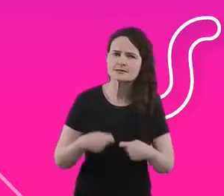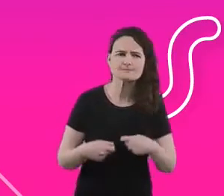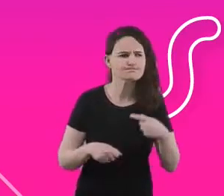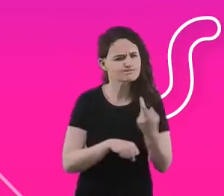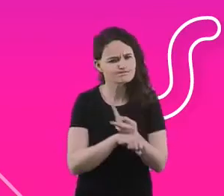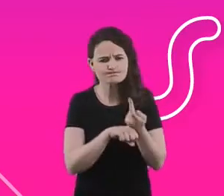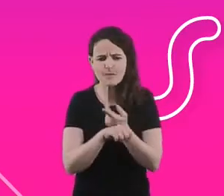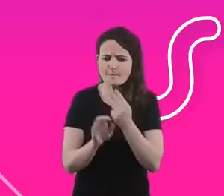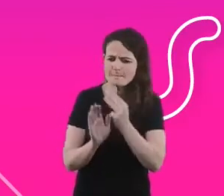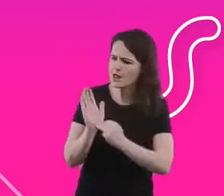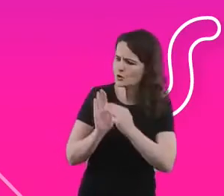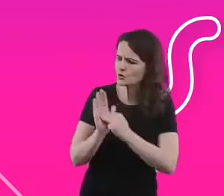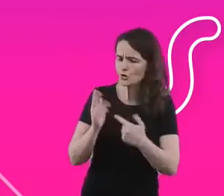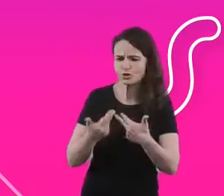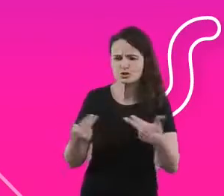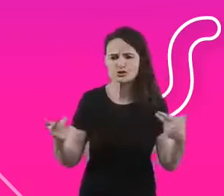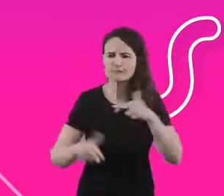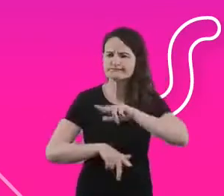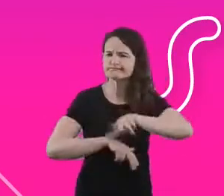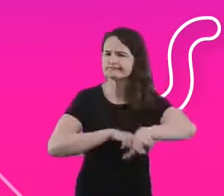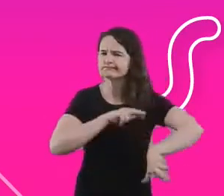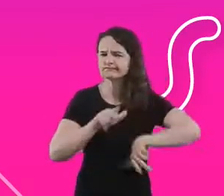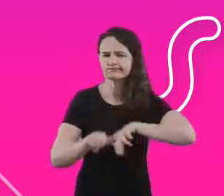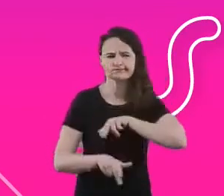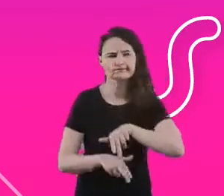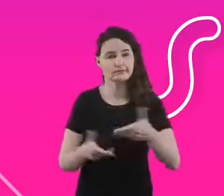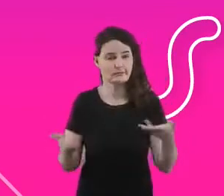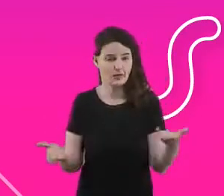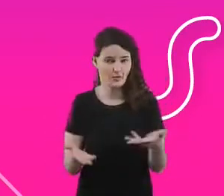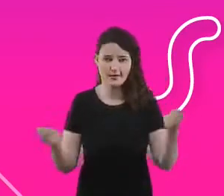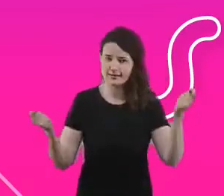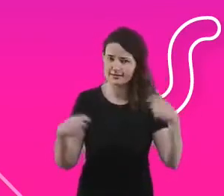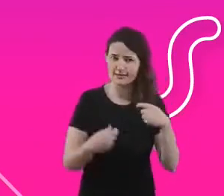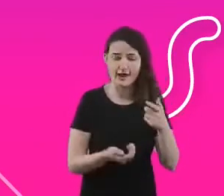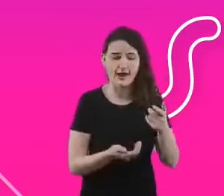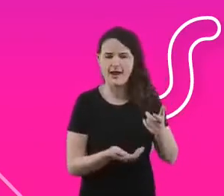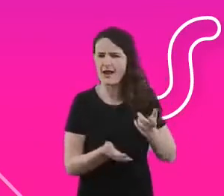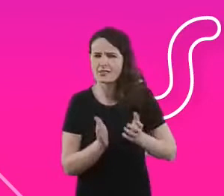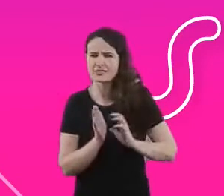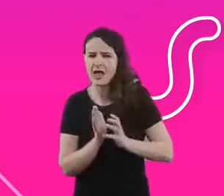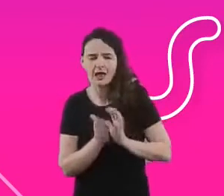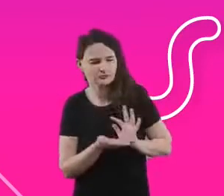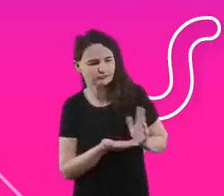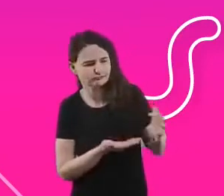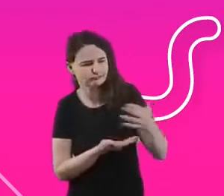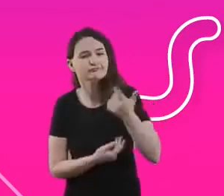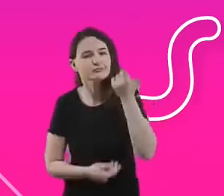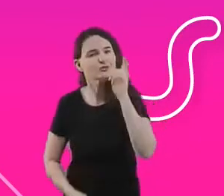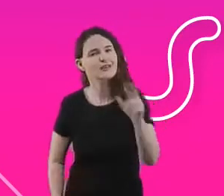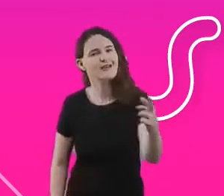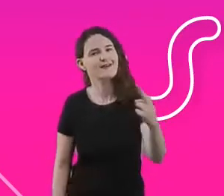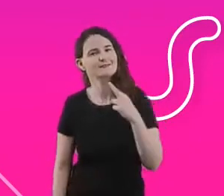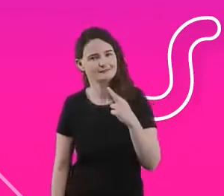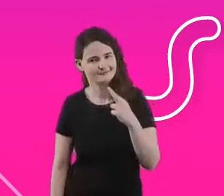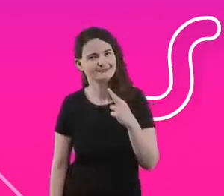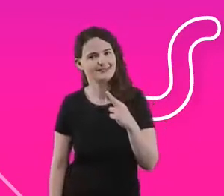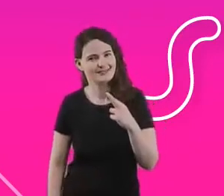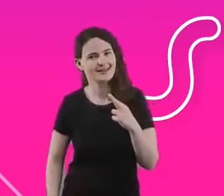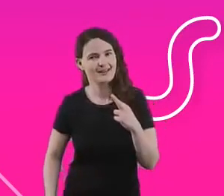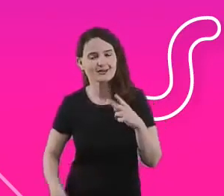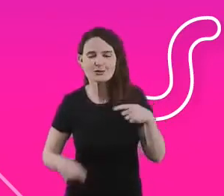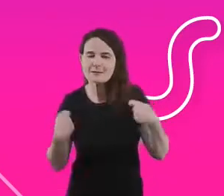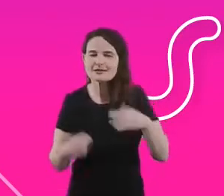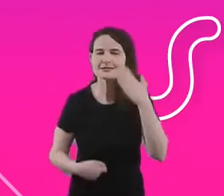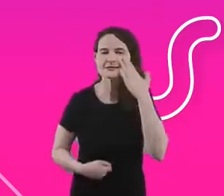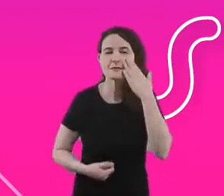o mundo hoje está cheio de metodologias, você consegue pensar em qualquer tipo de dado que você tiver, você consegue chegar num resultado que você procura, então, acho que a gente tem